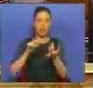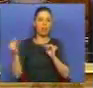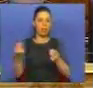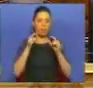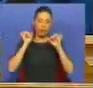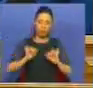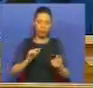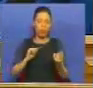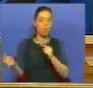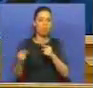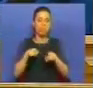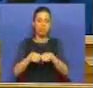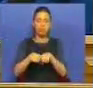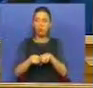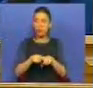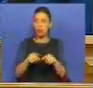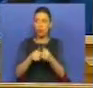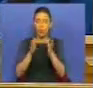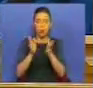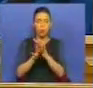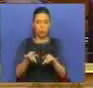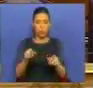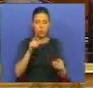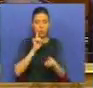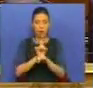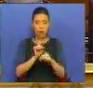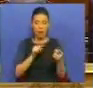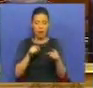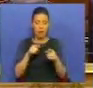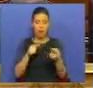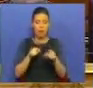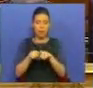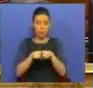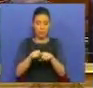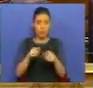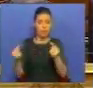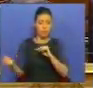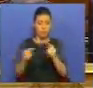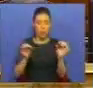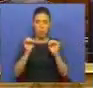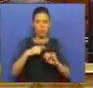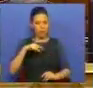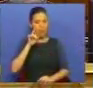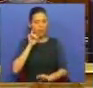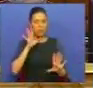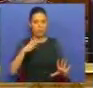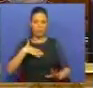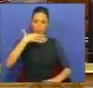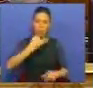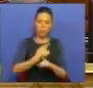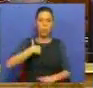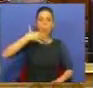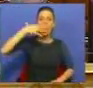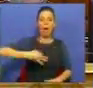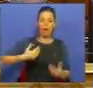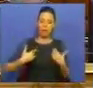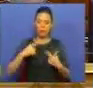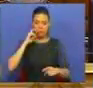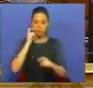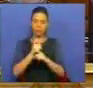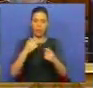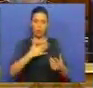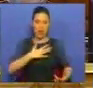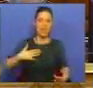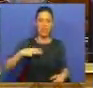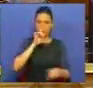debate político. Em todos esses debates não há nenhuma afirmação. Defendo, naturalmente, as minhas convicções com vigor e